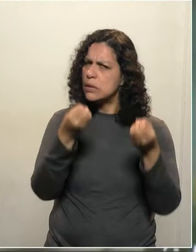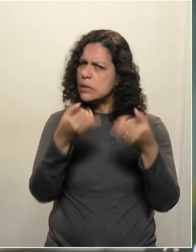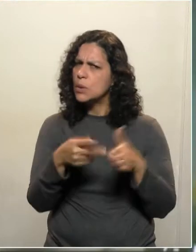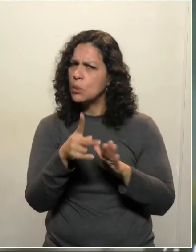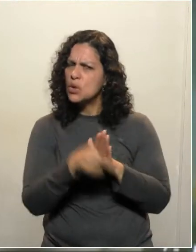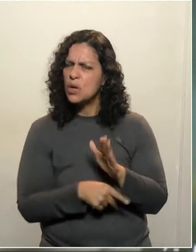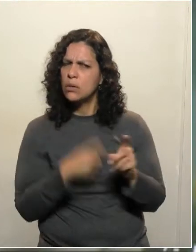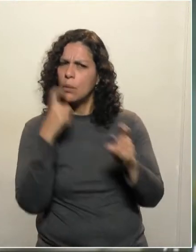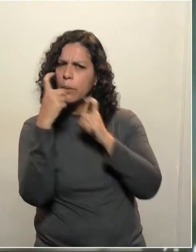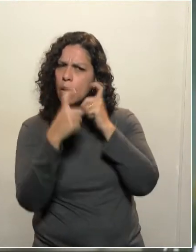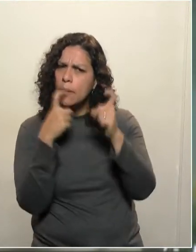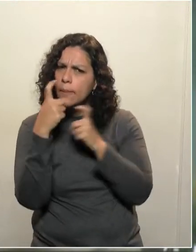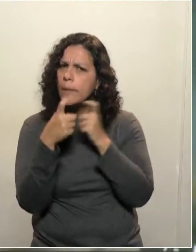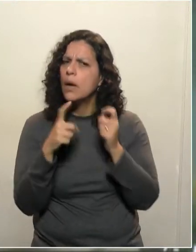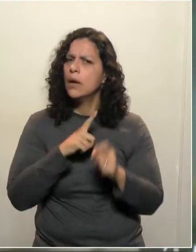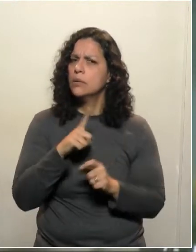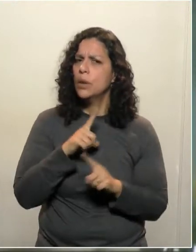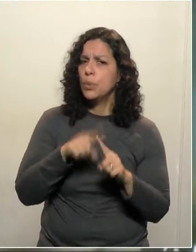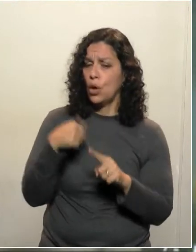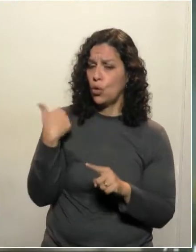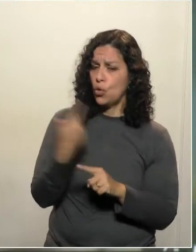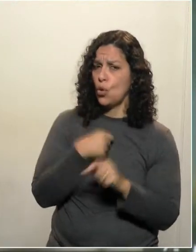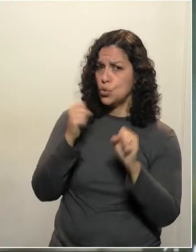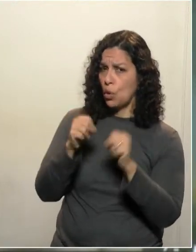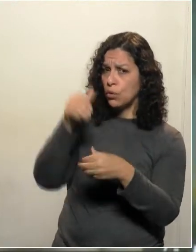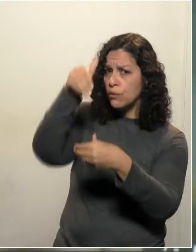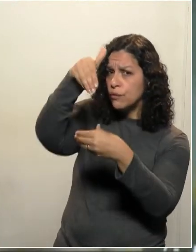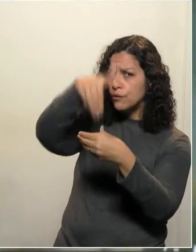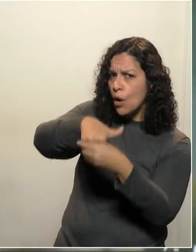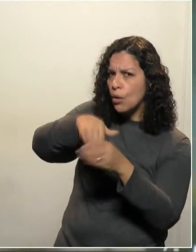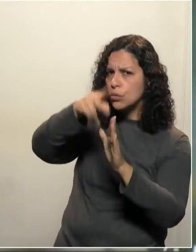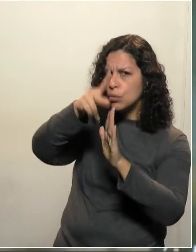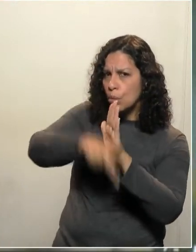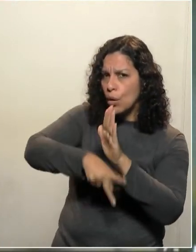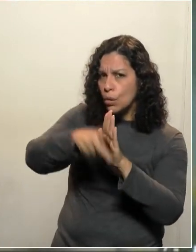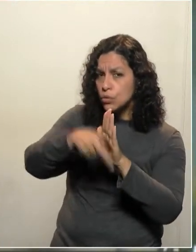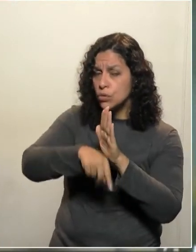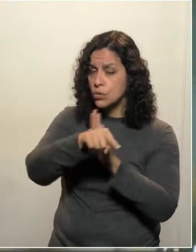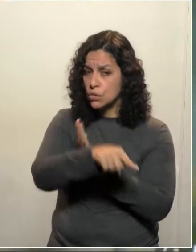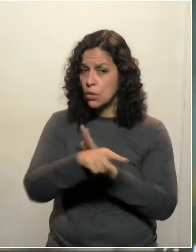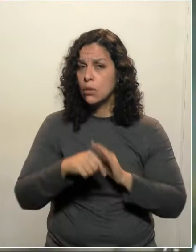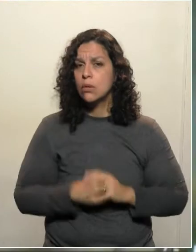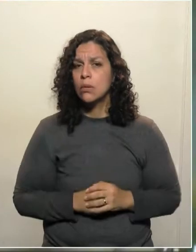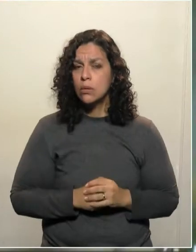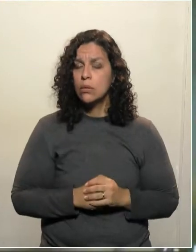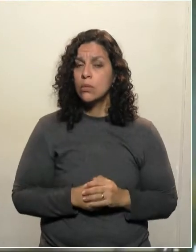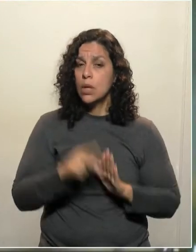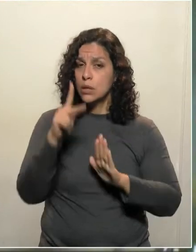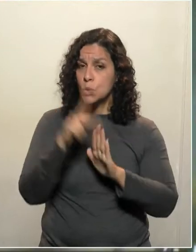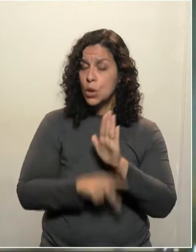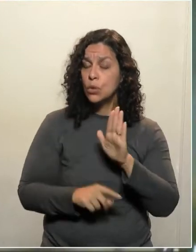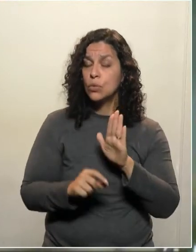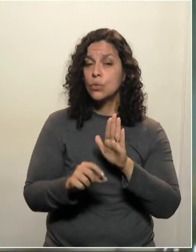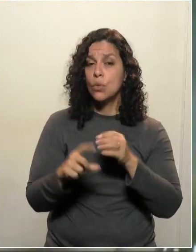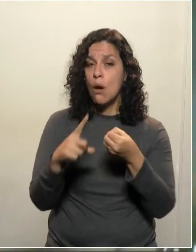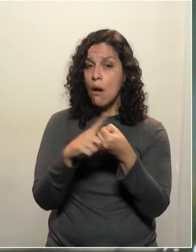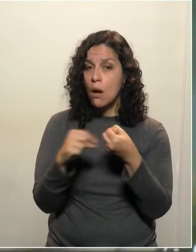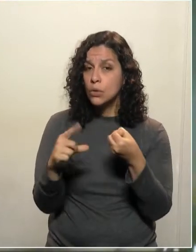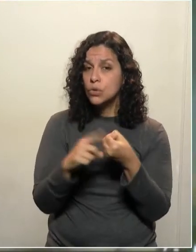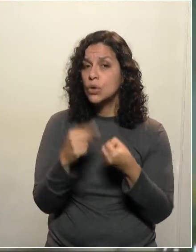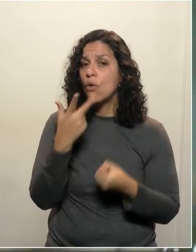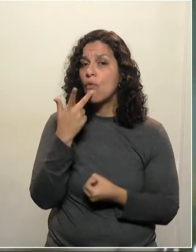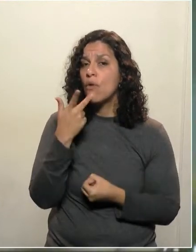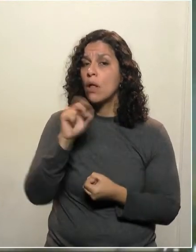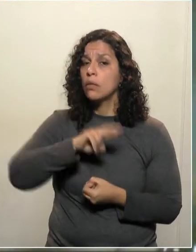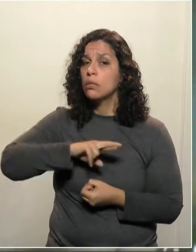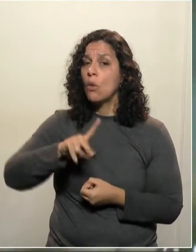bastante preocupado que nós possamos votar. Esse projeto que, no seu artigo, quando diz que não serão